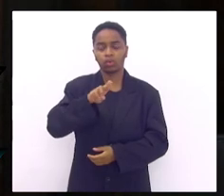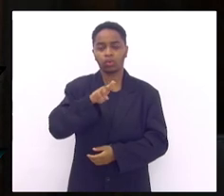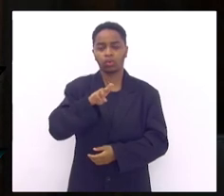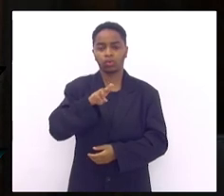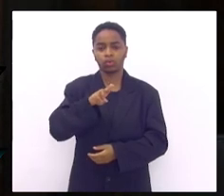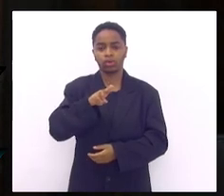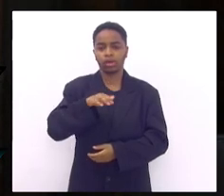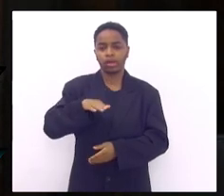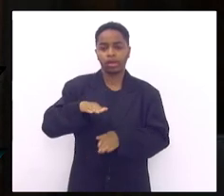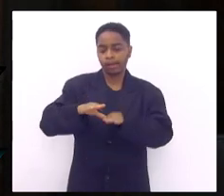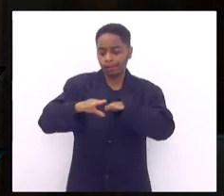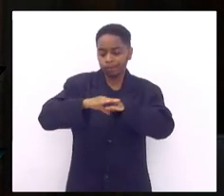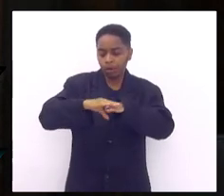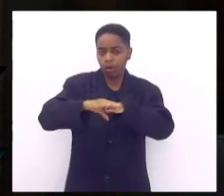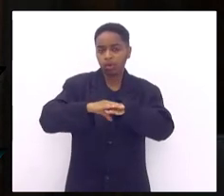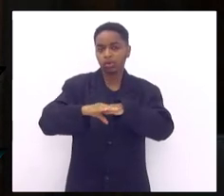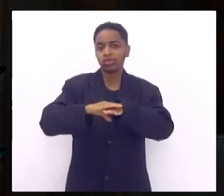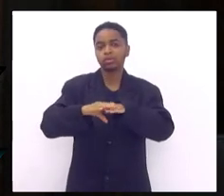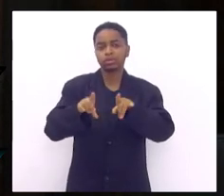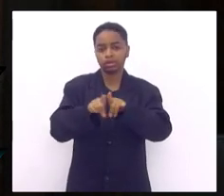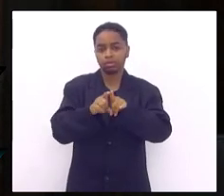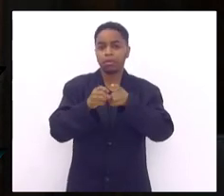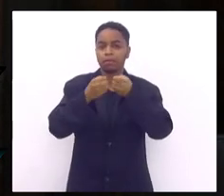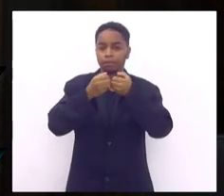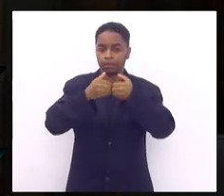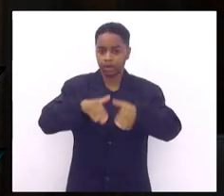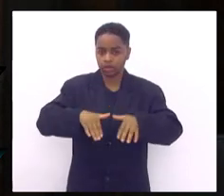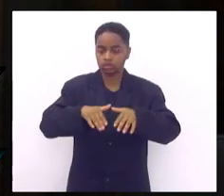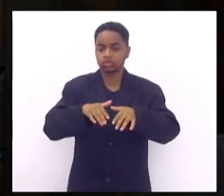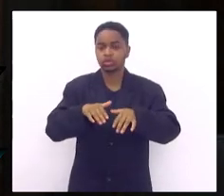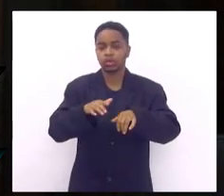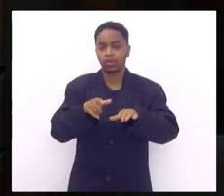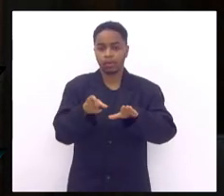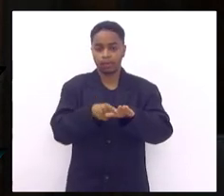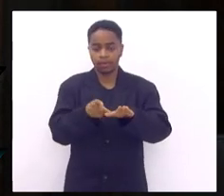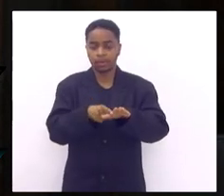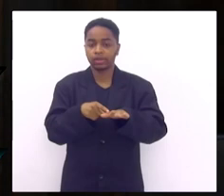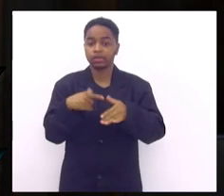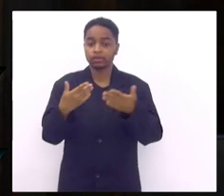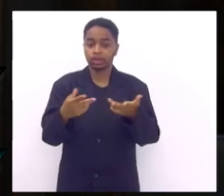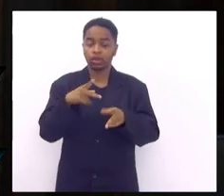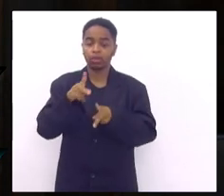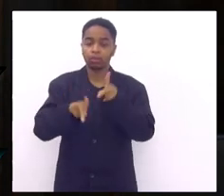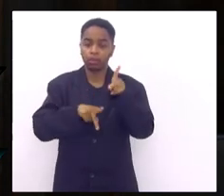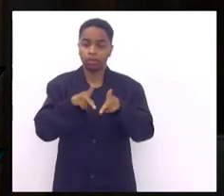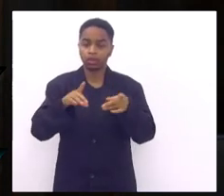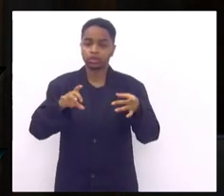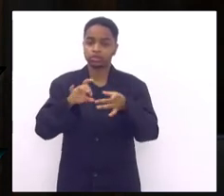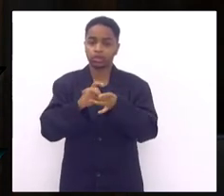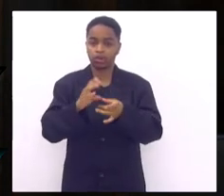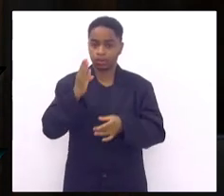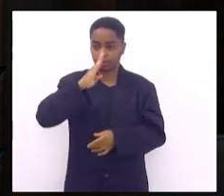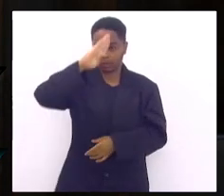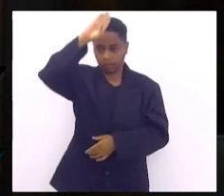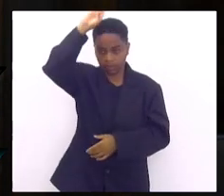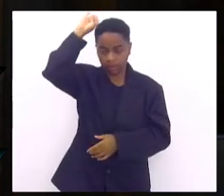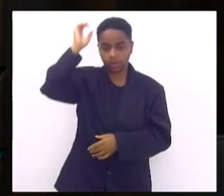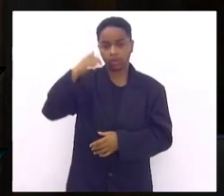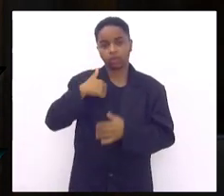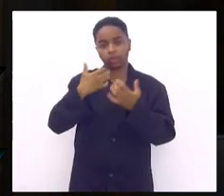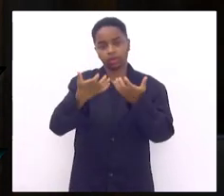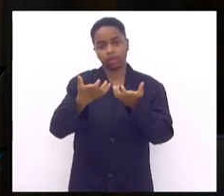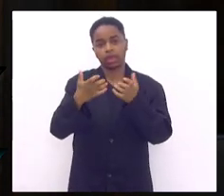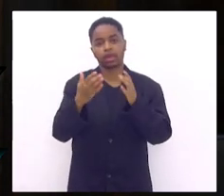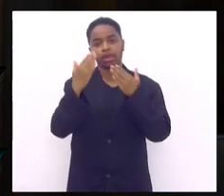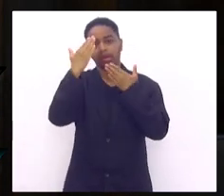e o quanto isso também vai afetando a doença dos pés então toda a corporação de bombeiro queria agradecer ao